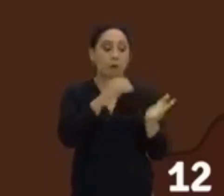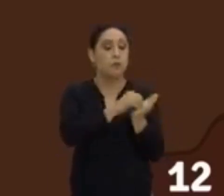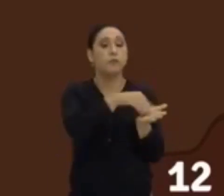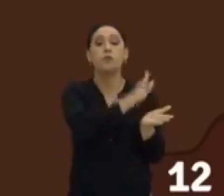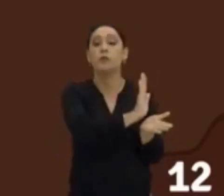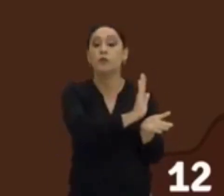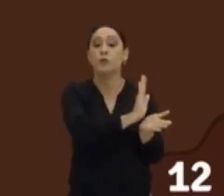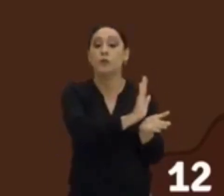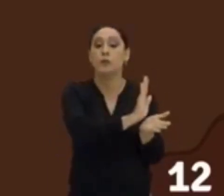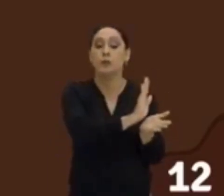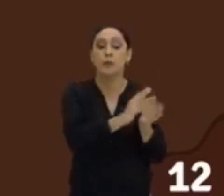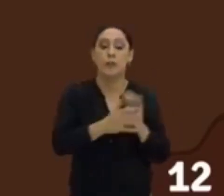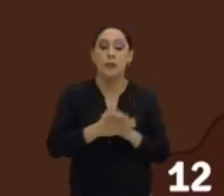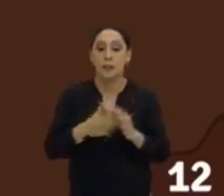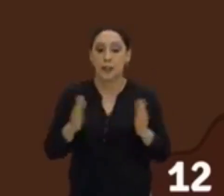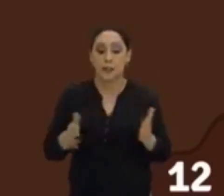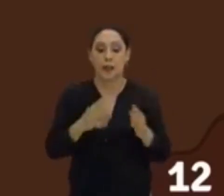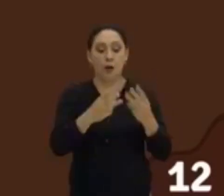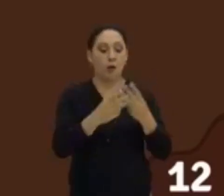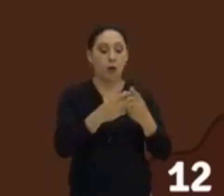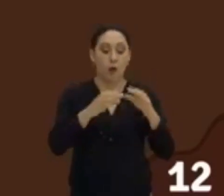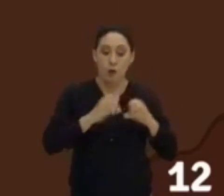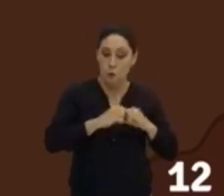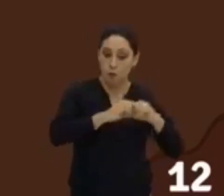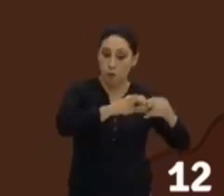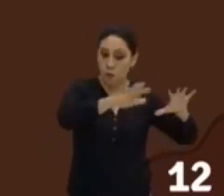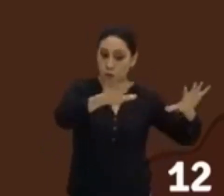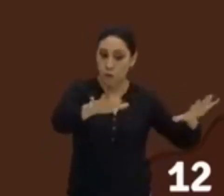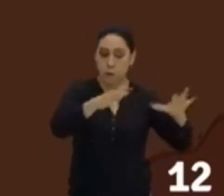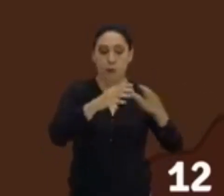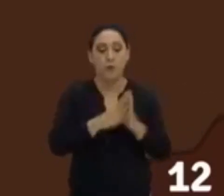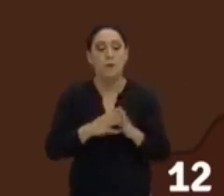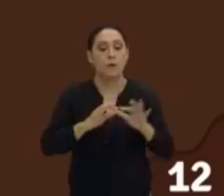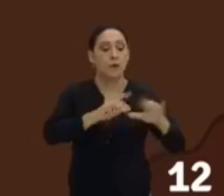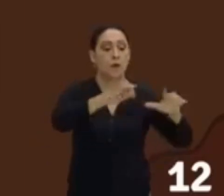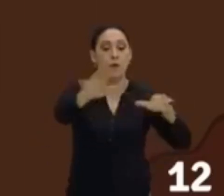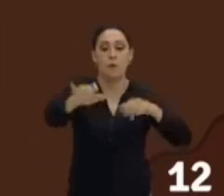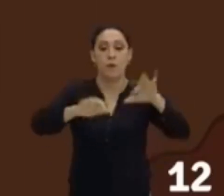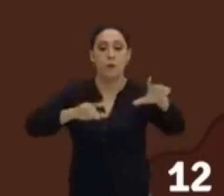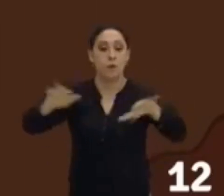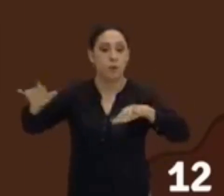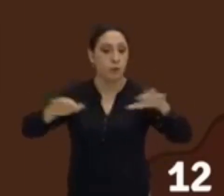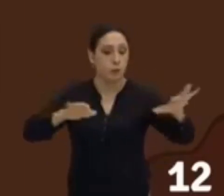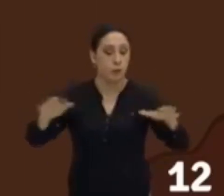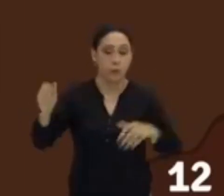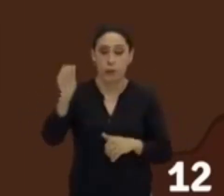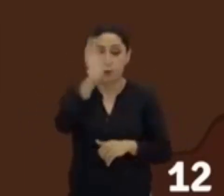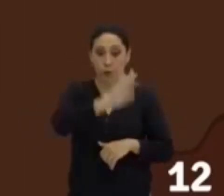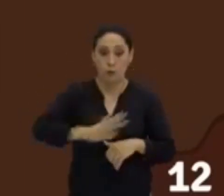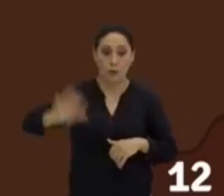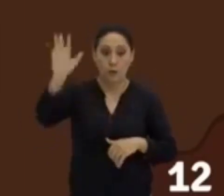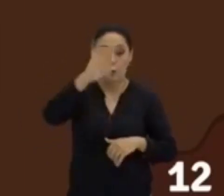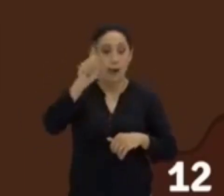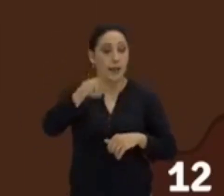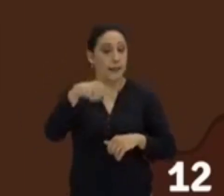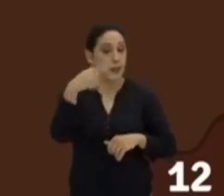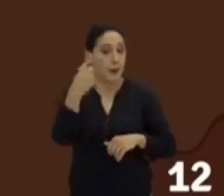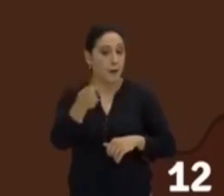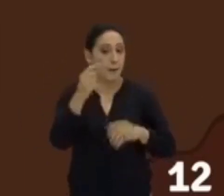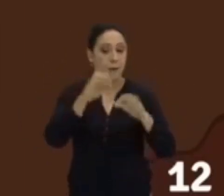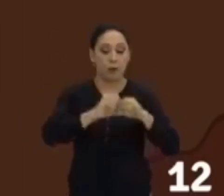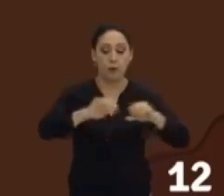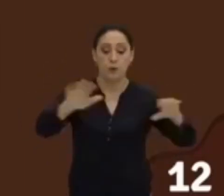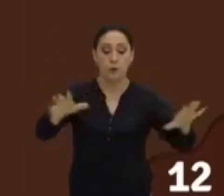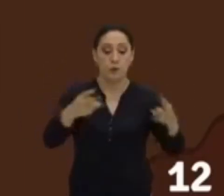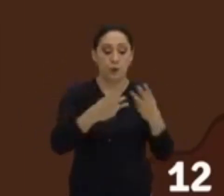expulsos. Os judeus saíram, migraram para diferentes áreas do cenário mundial. E após a saída